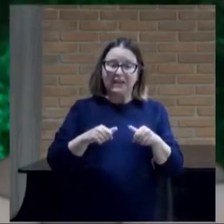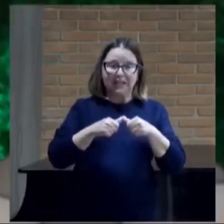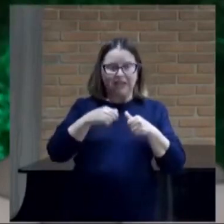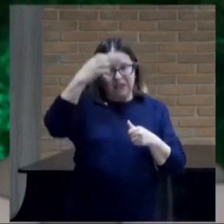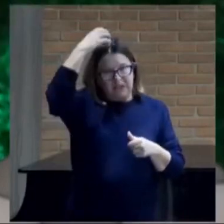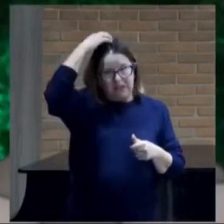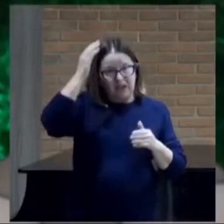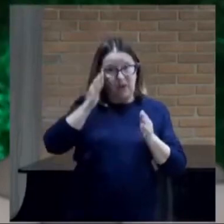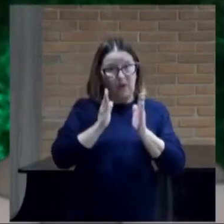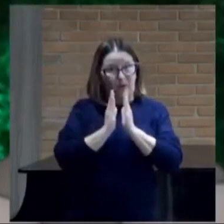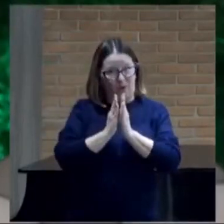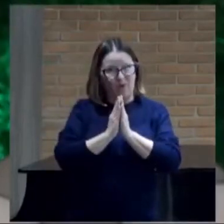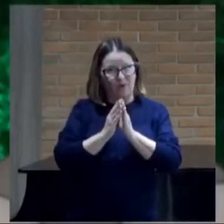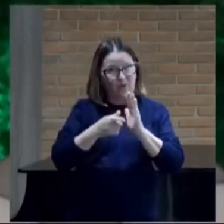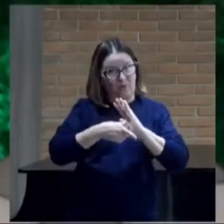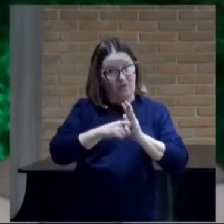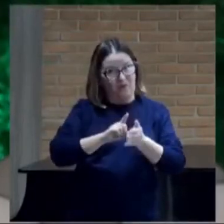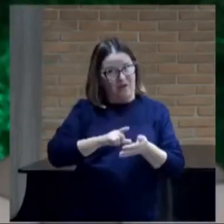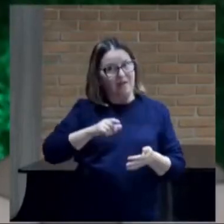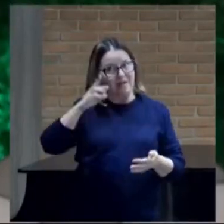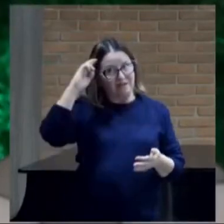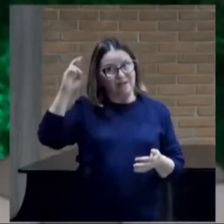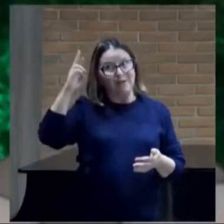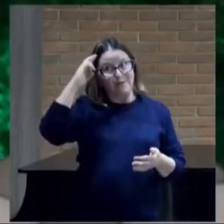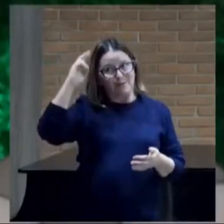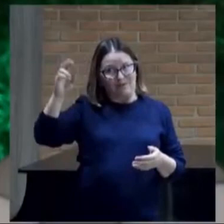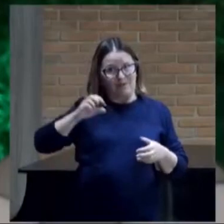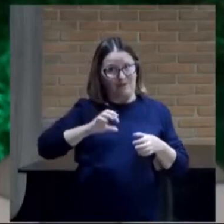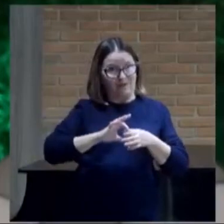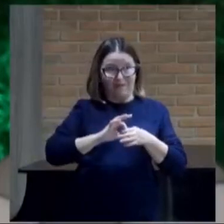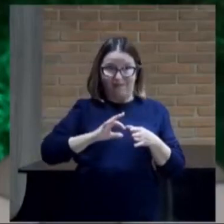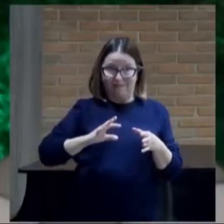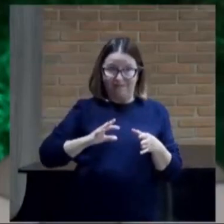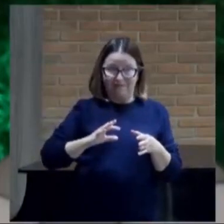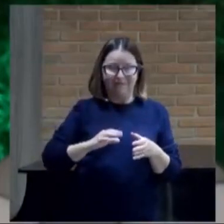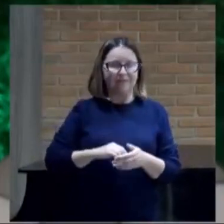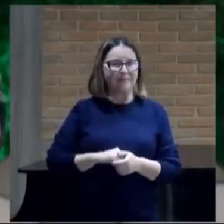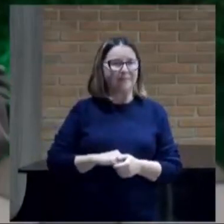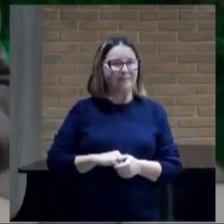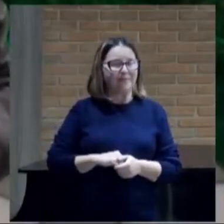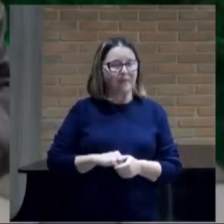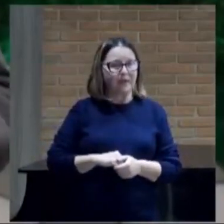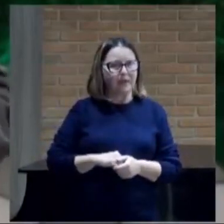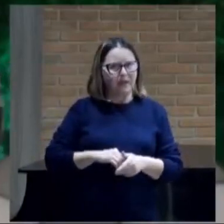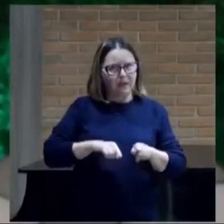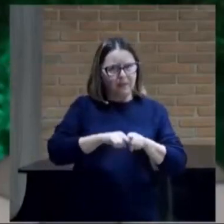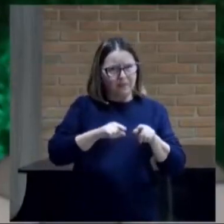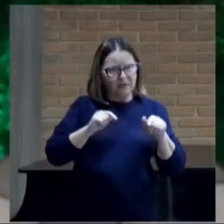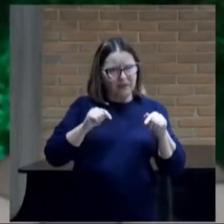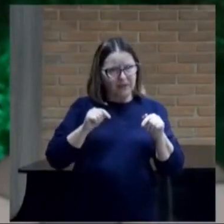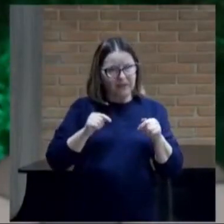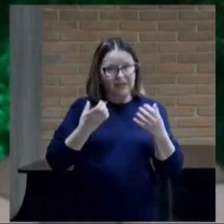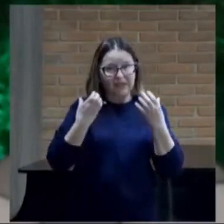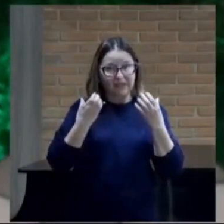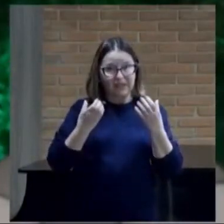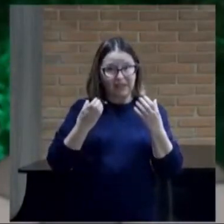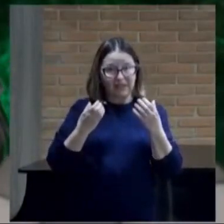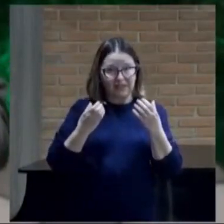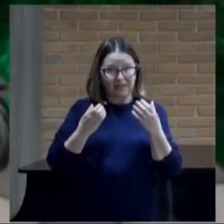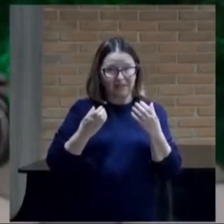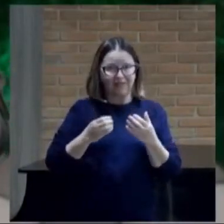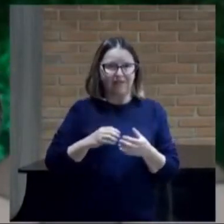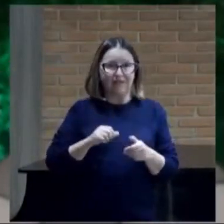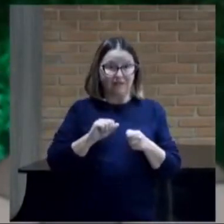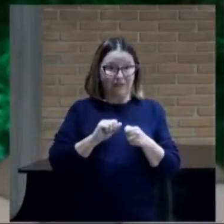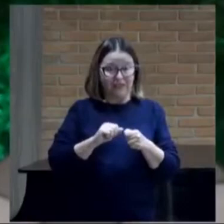Ele tinha muita sensibilidade. Ele cometeu alguns equívocos, mas aqui ele estava querendo acertar,